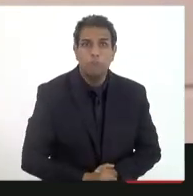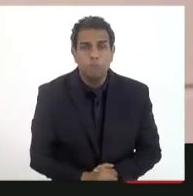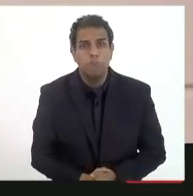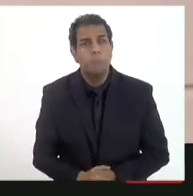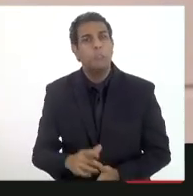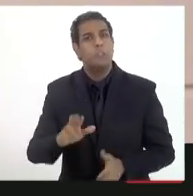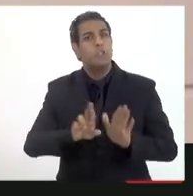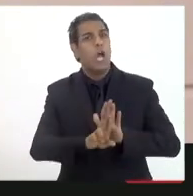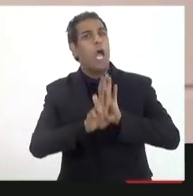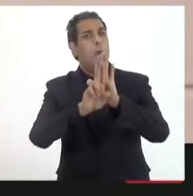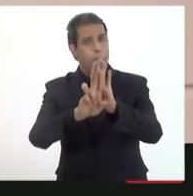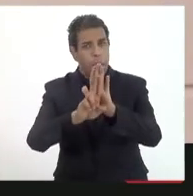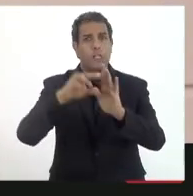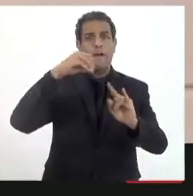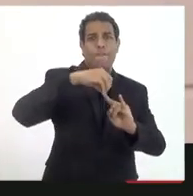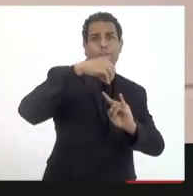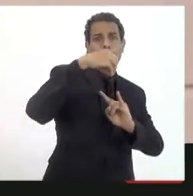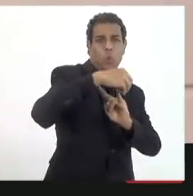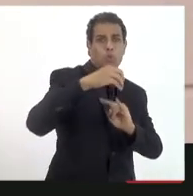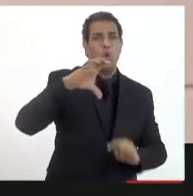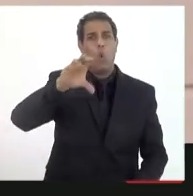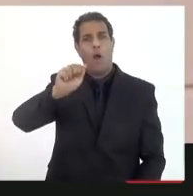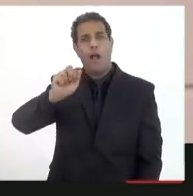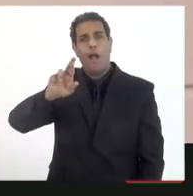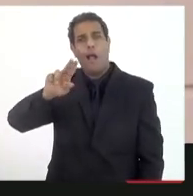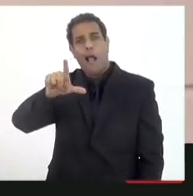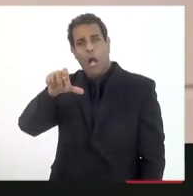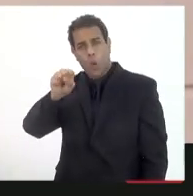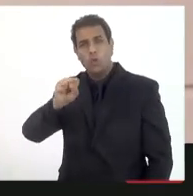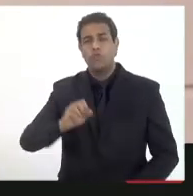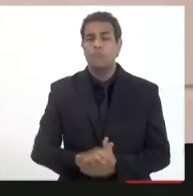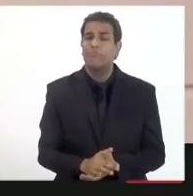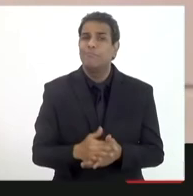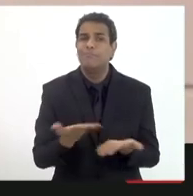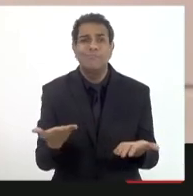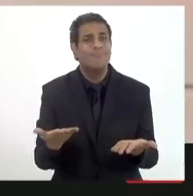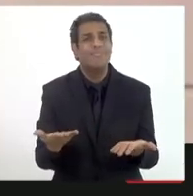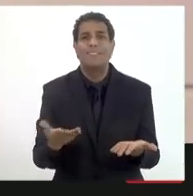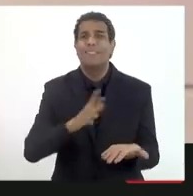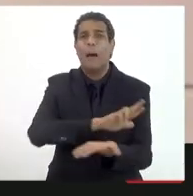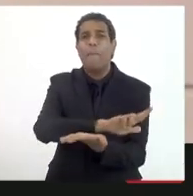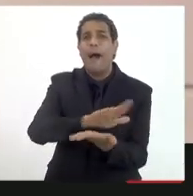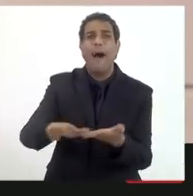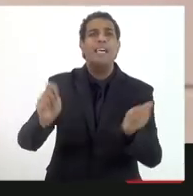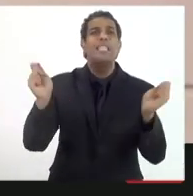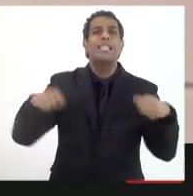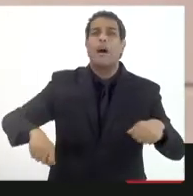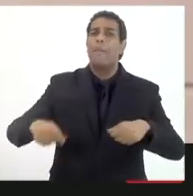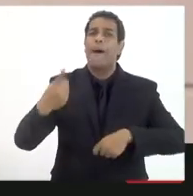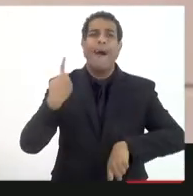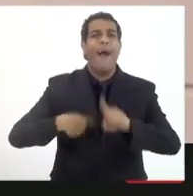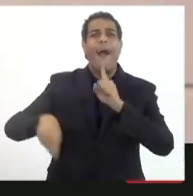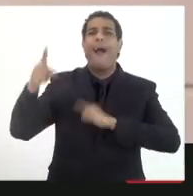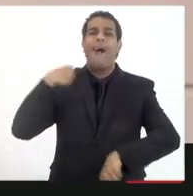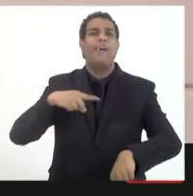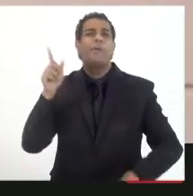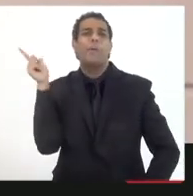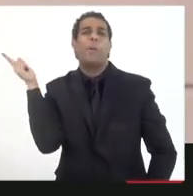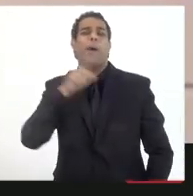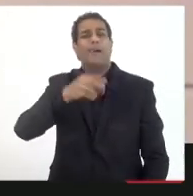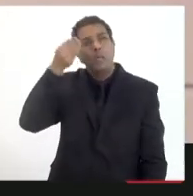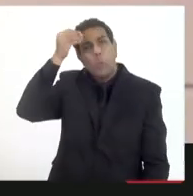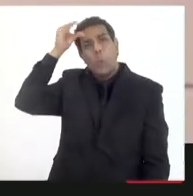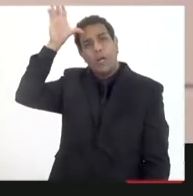o Carlos Gadelha aqui presente também ou seja nós temos um enorme potencial de geração de produção de